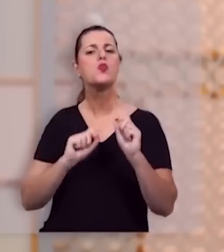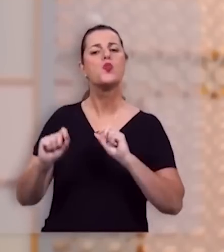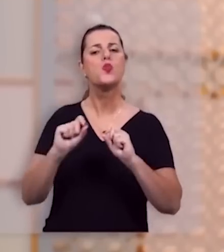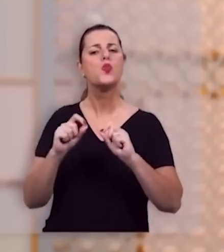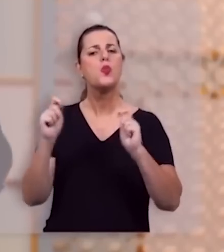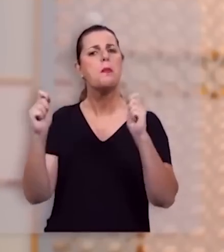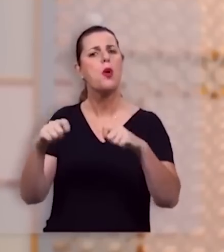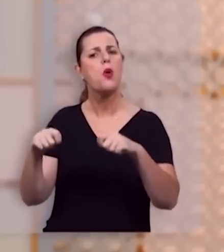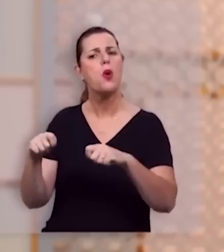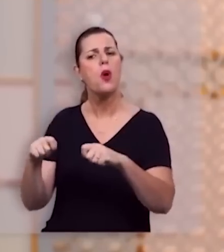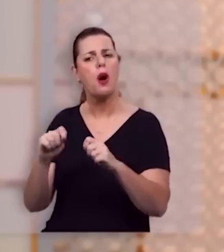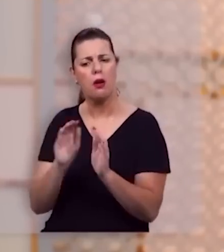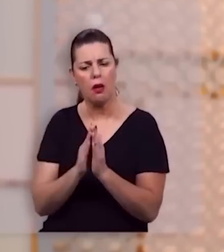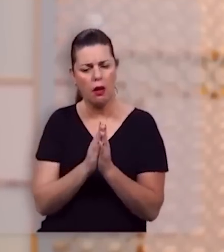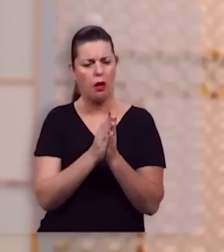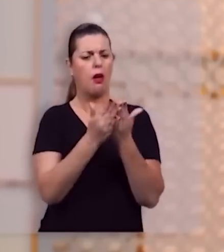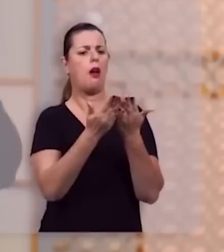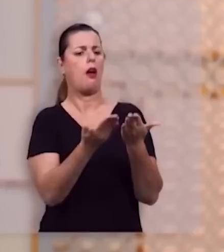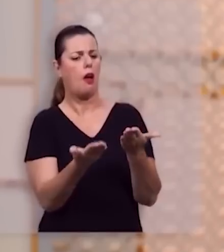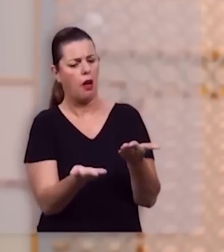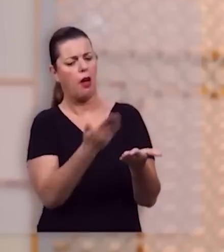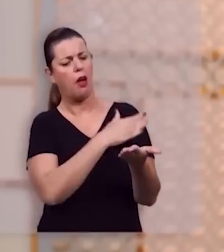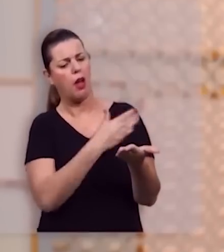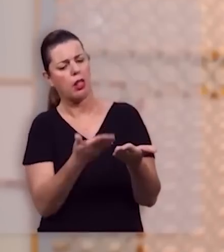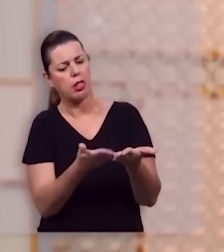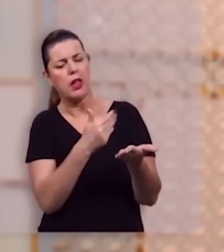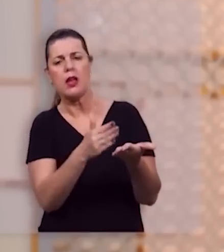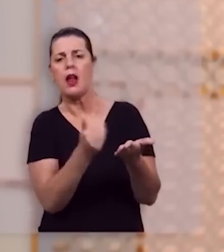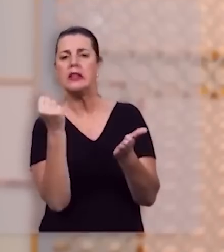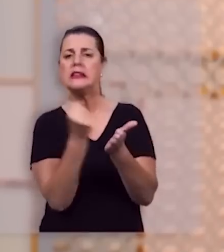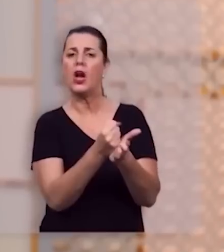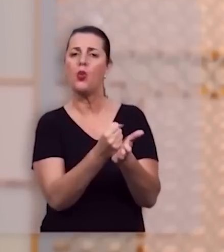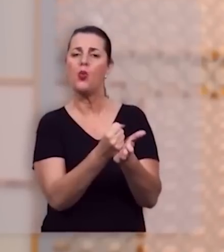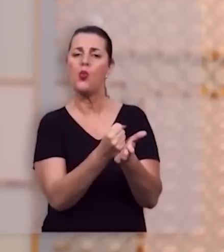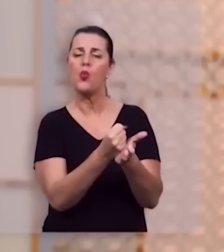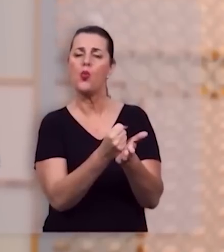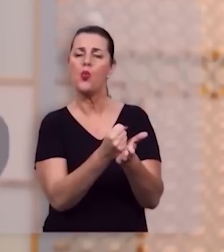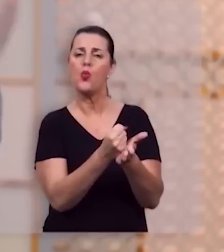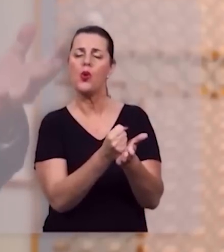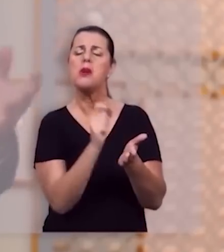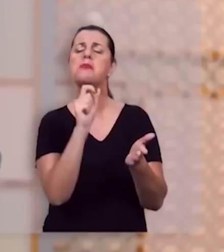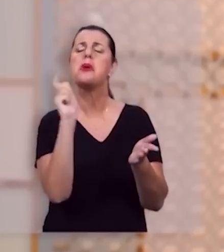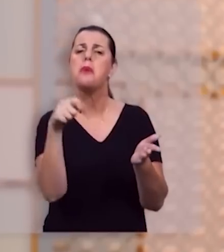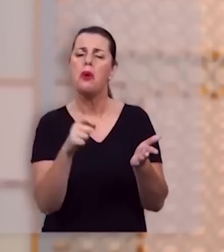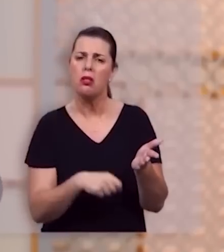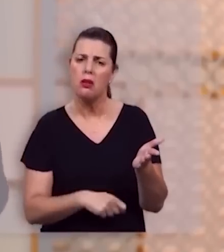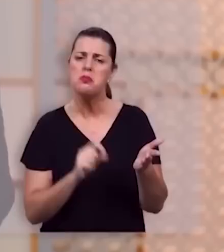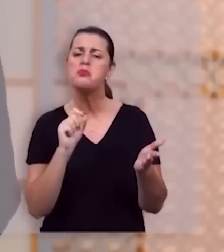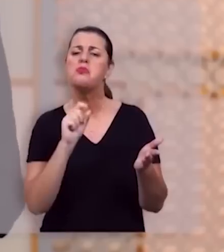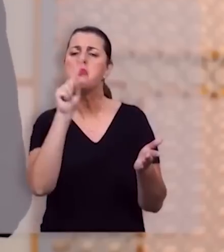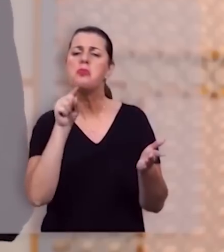de abrir o livro e de desatar os seus selos? Quem pode fazer isso?